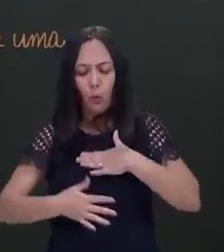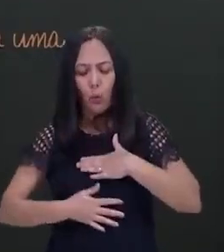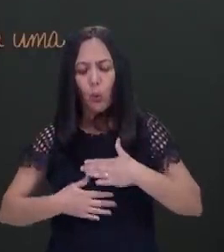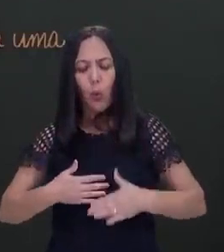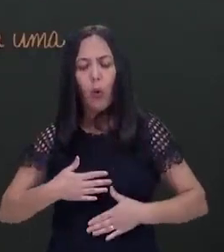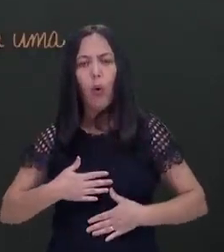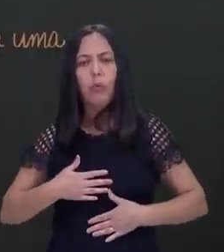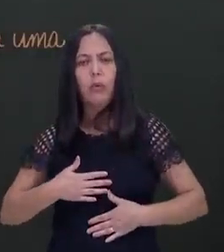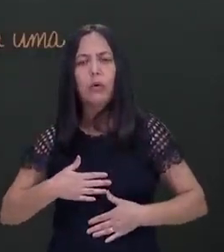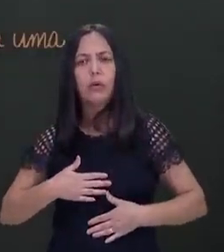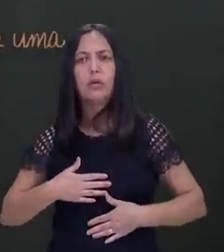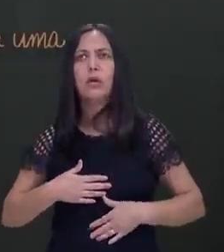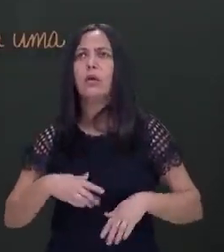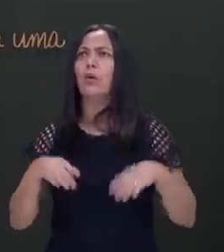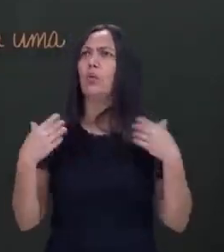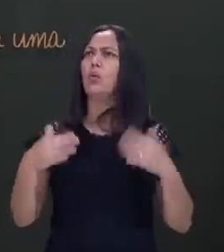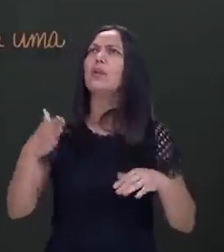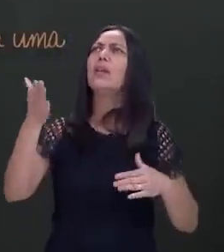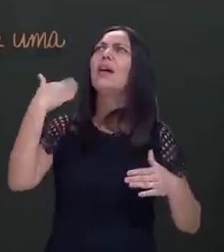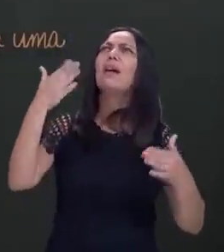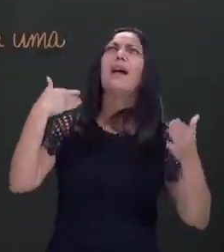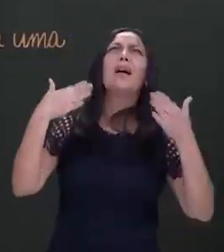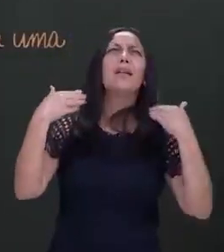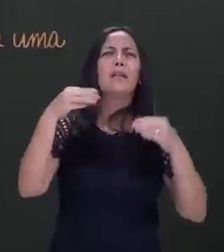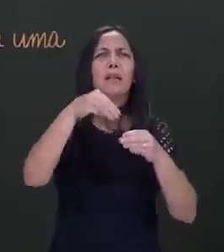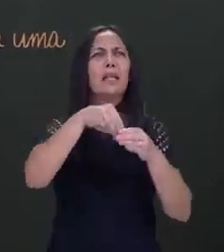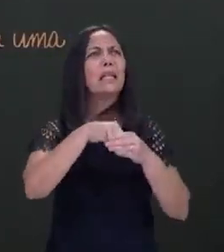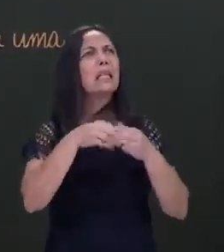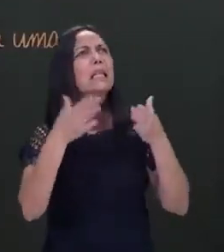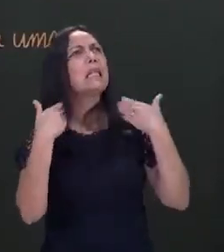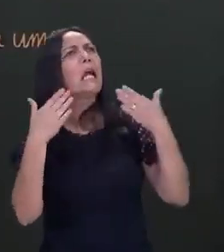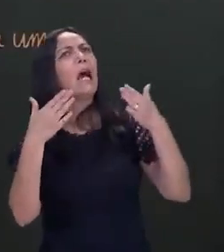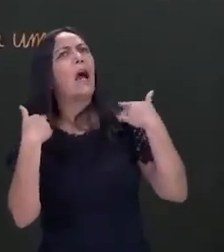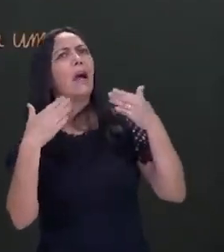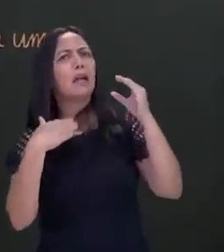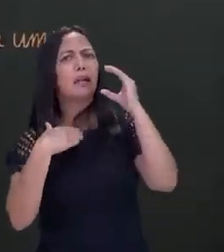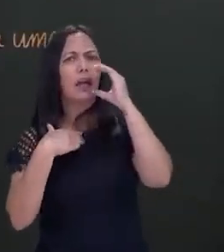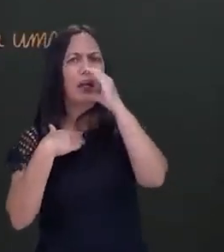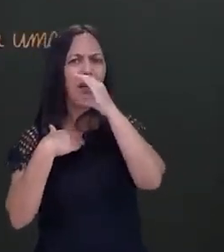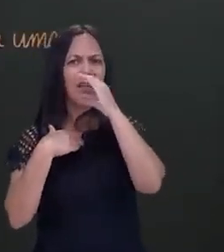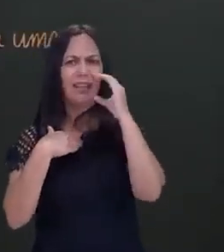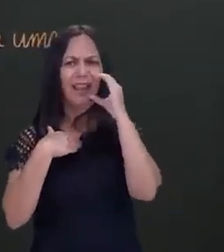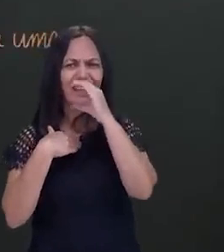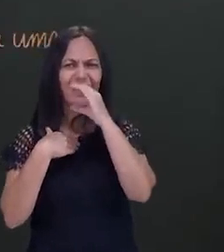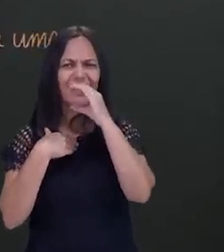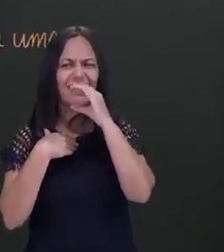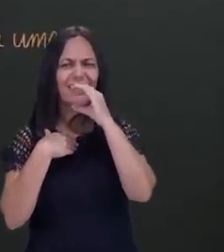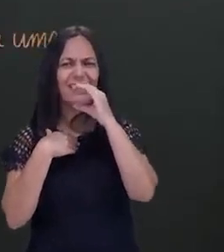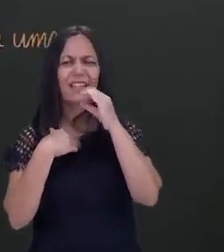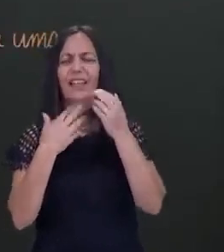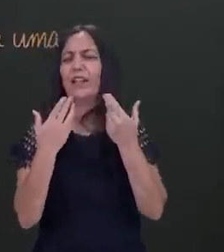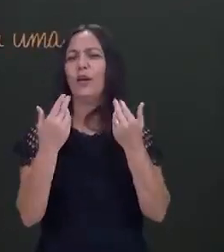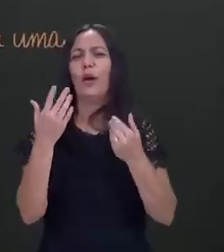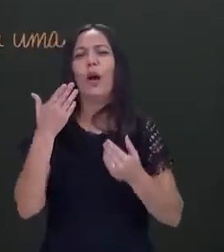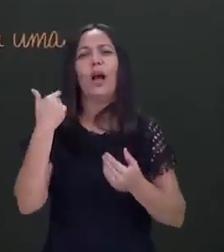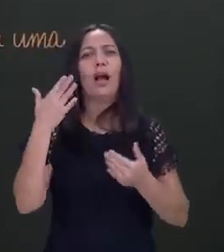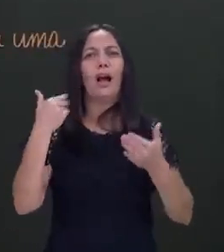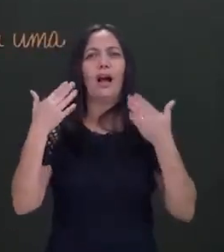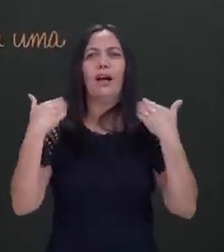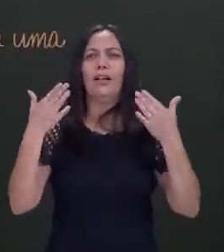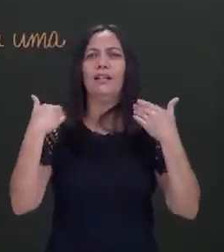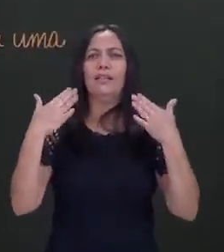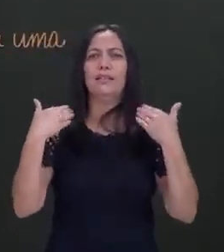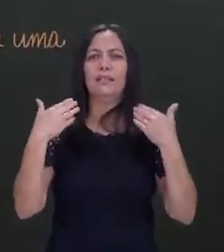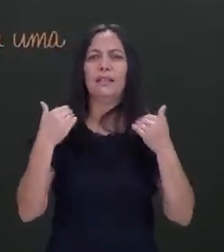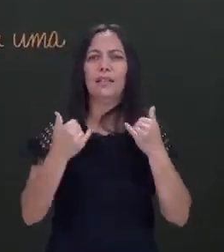Calor. A gente fala assim, ai, está muito calor aqui dentro, hein? Está quente. A gente não usa como sinônimo? Está muito quente, está